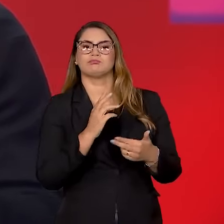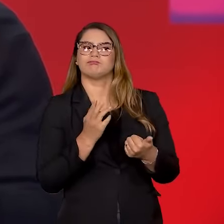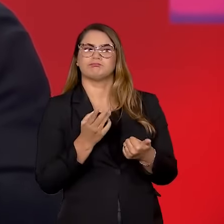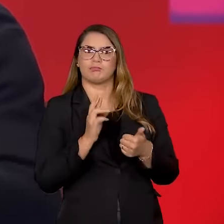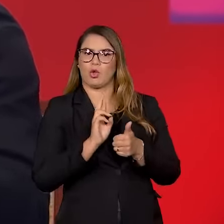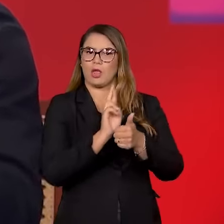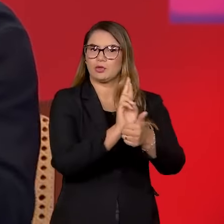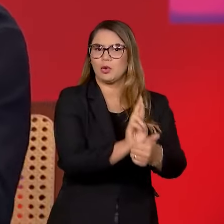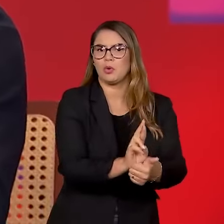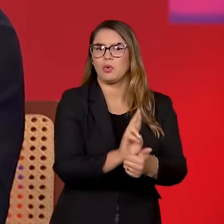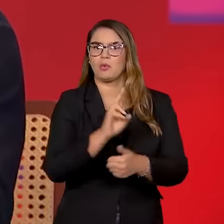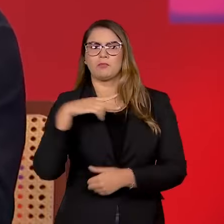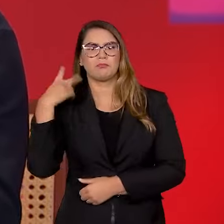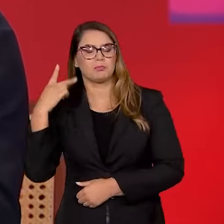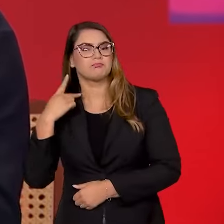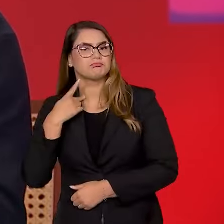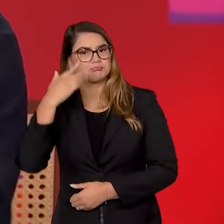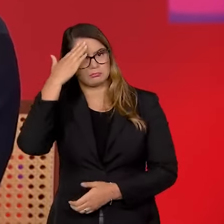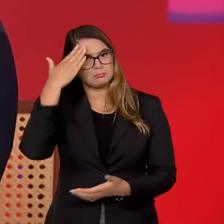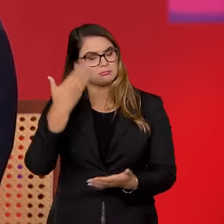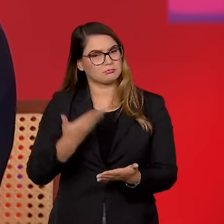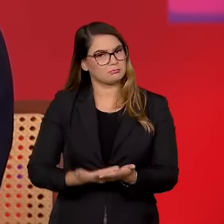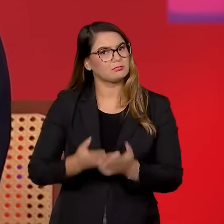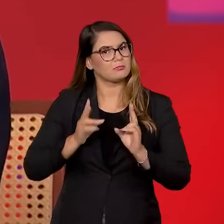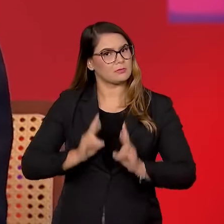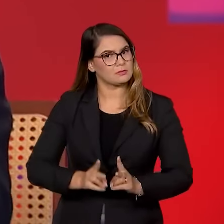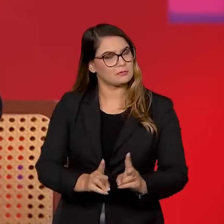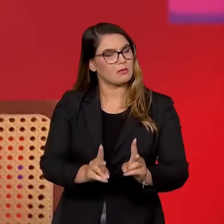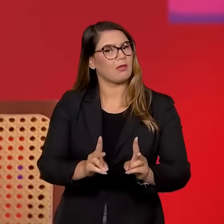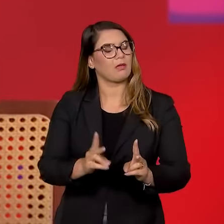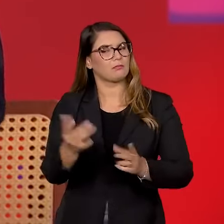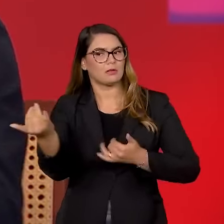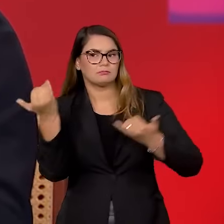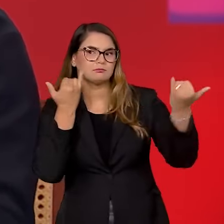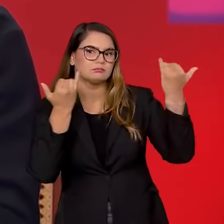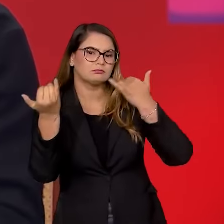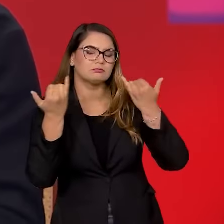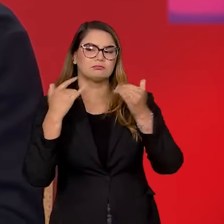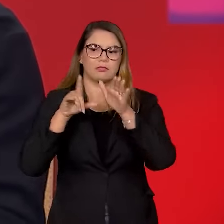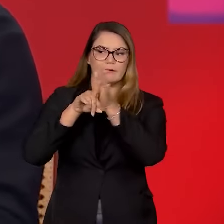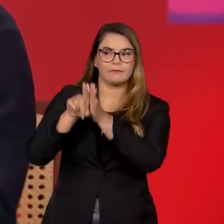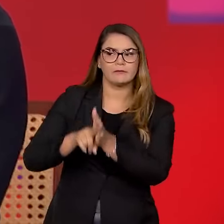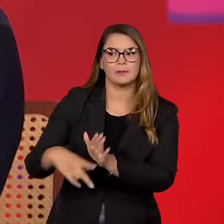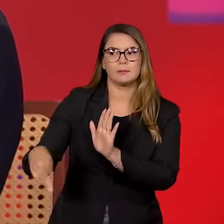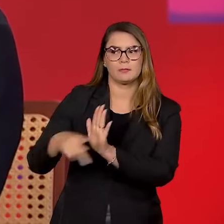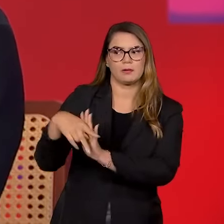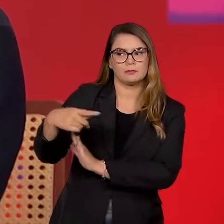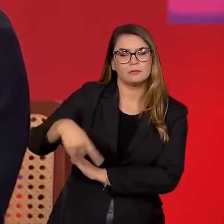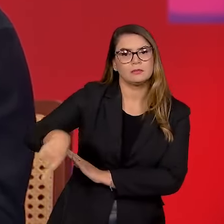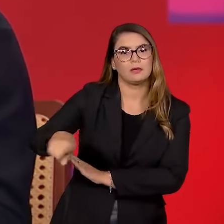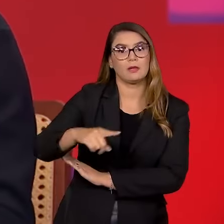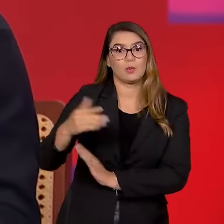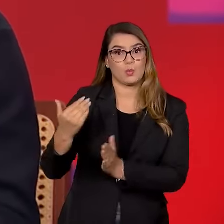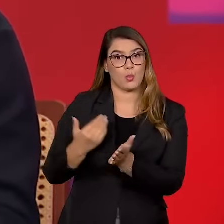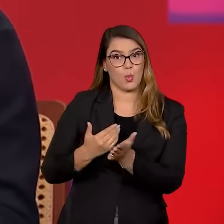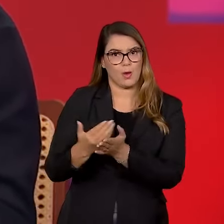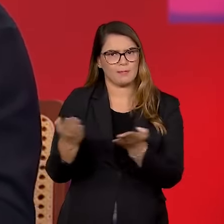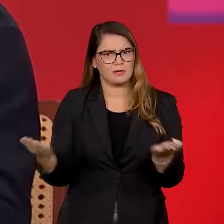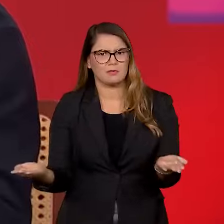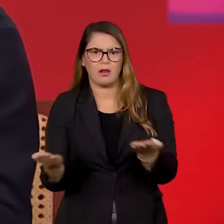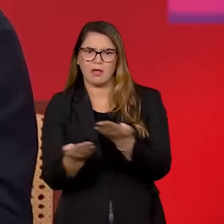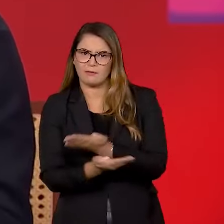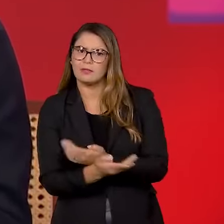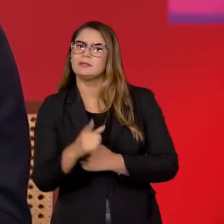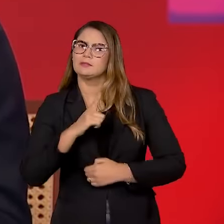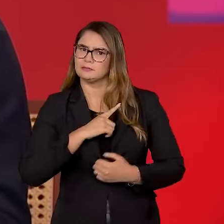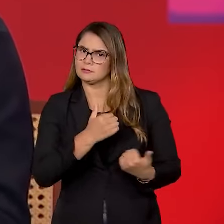A gente sempre se abastecia como jornalista de fatos, de investigações e aí, no começo da Lava Jato, teve